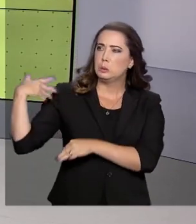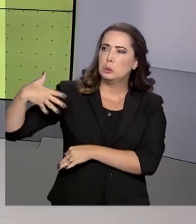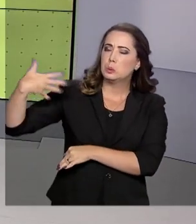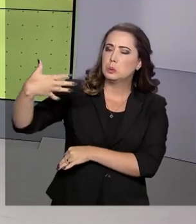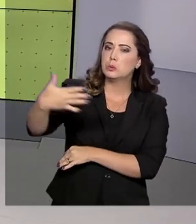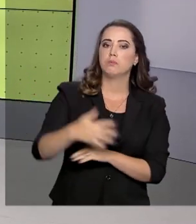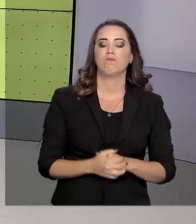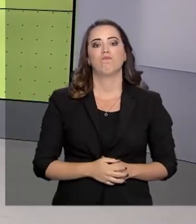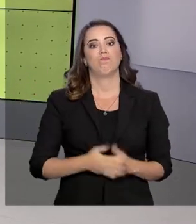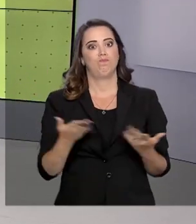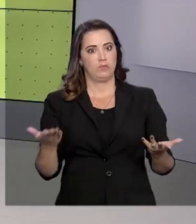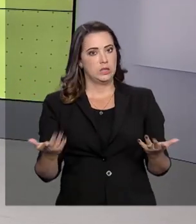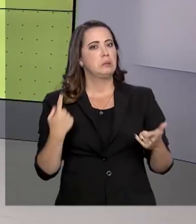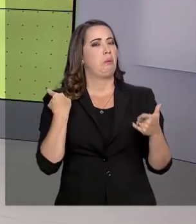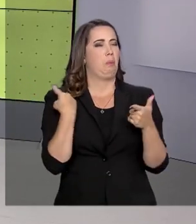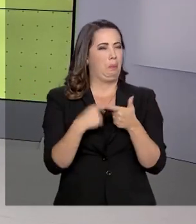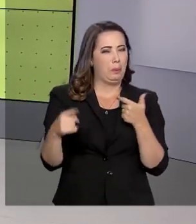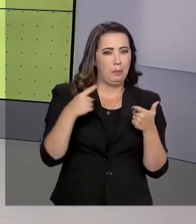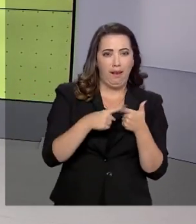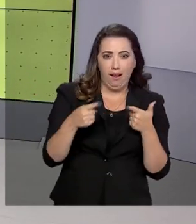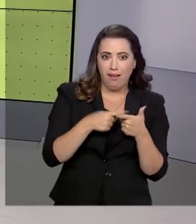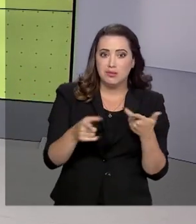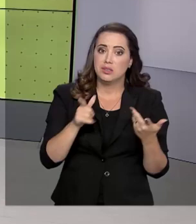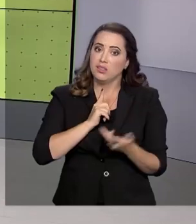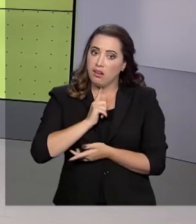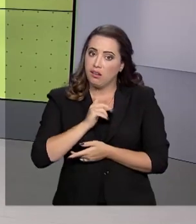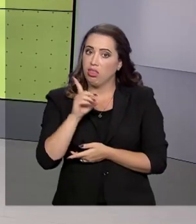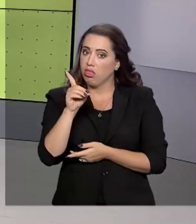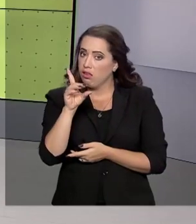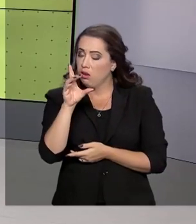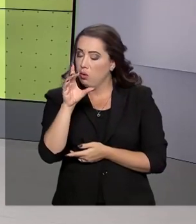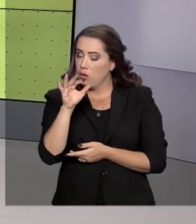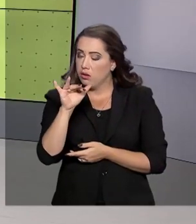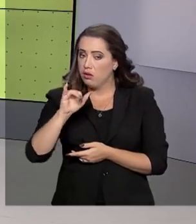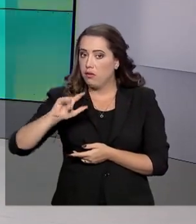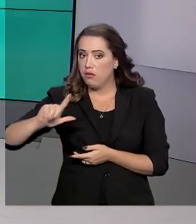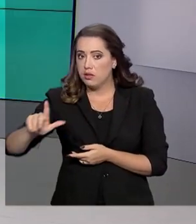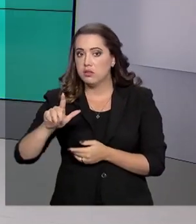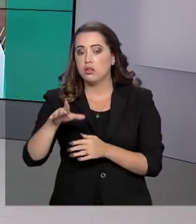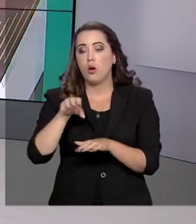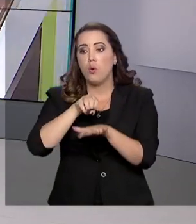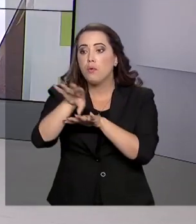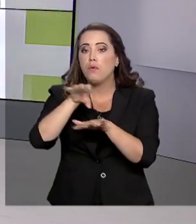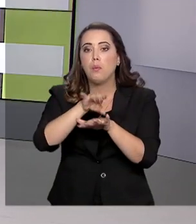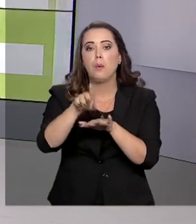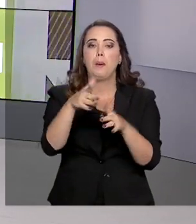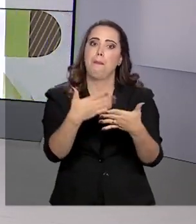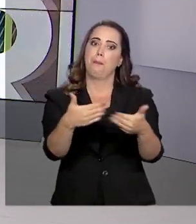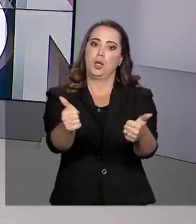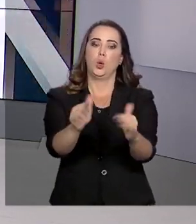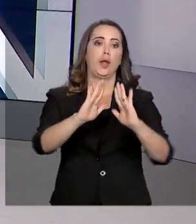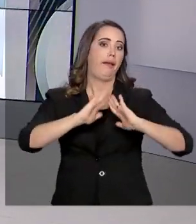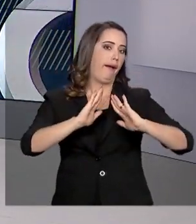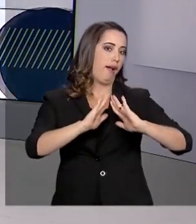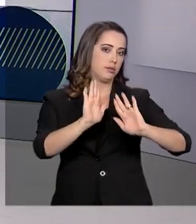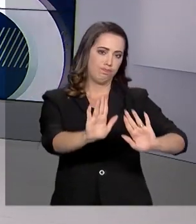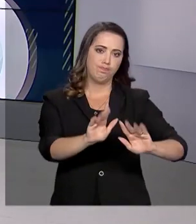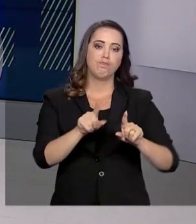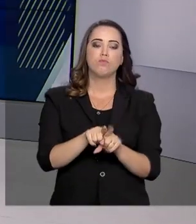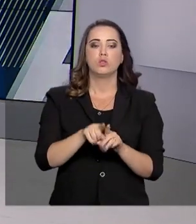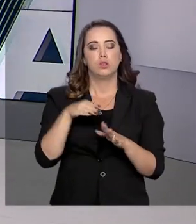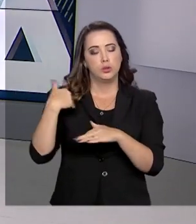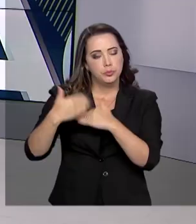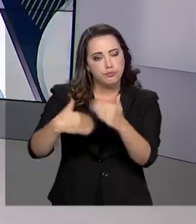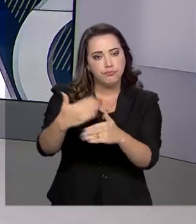transtornos causados pela forte chuva, a Defesa Civil recomendou que os paulistanos fiquem em casa. Mais informações sobre esse assunto ao